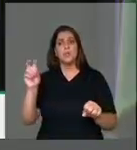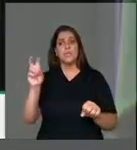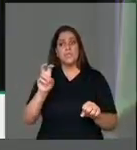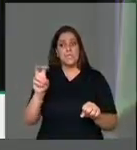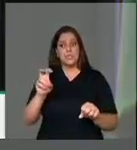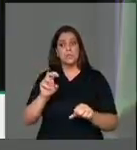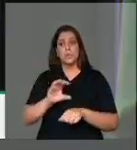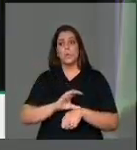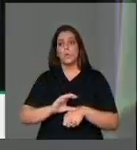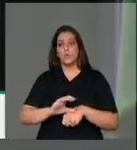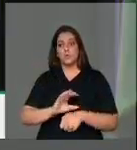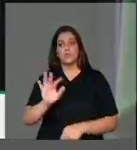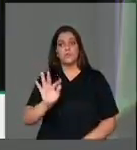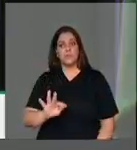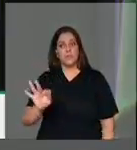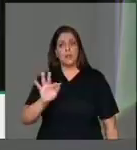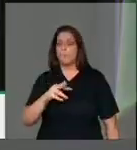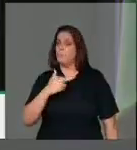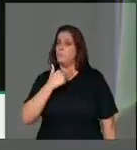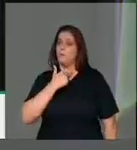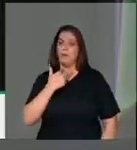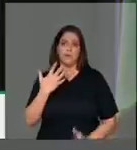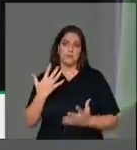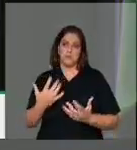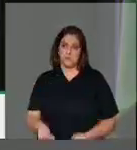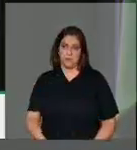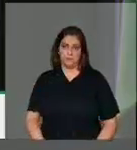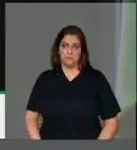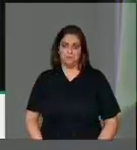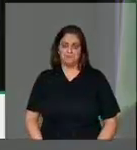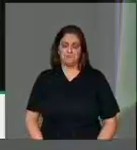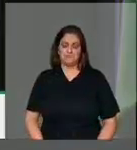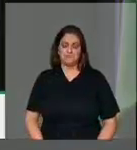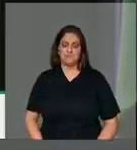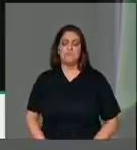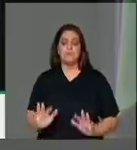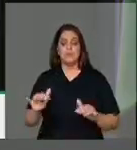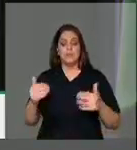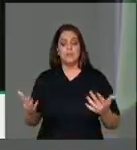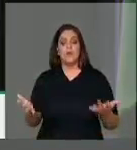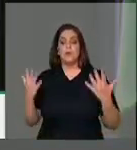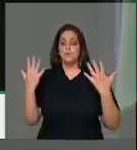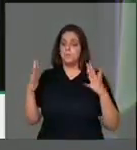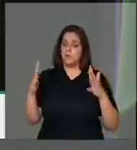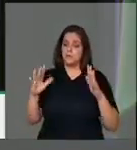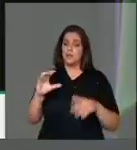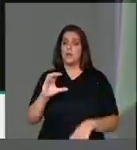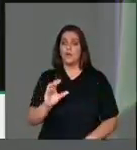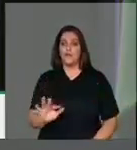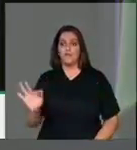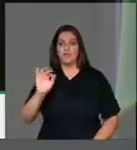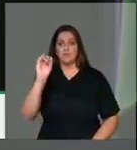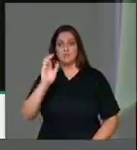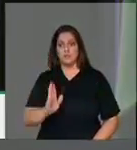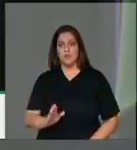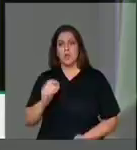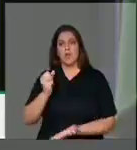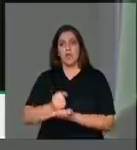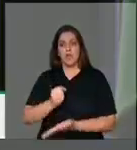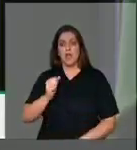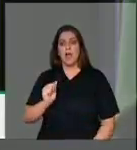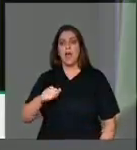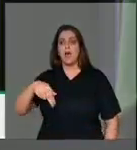e a gente não pode aceitar. Eu quero parabenizar aqui a Federação, a Confederação Nacional dos Cartórios, a